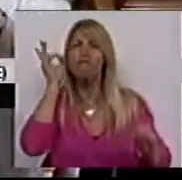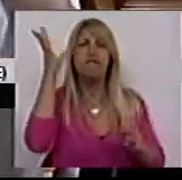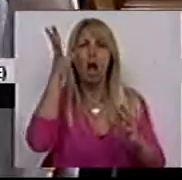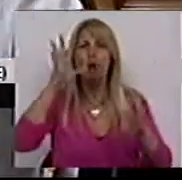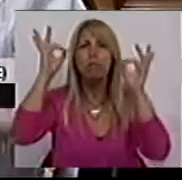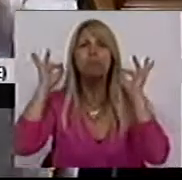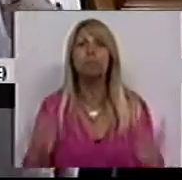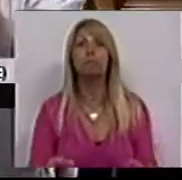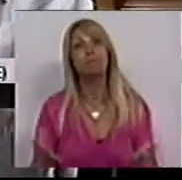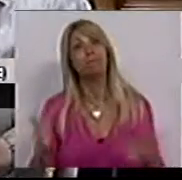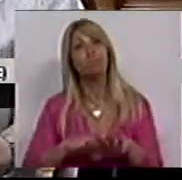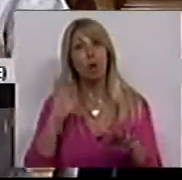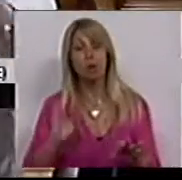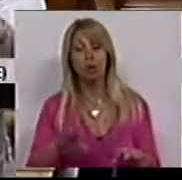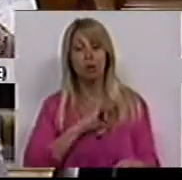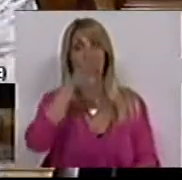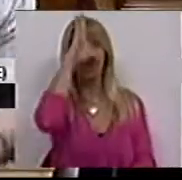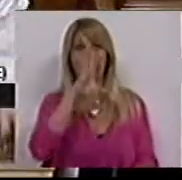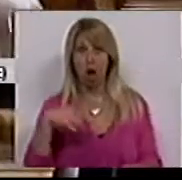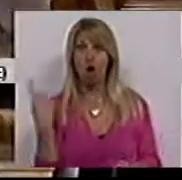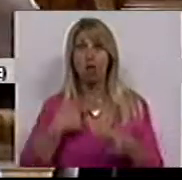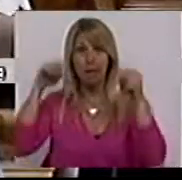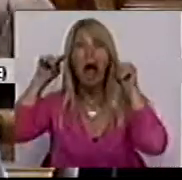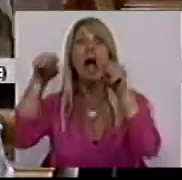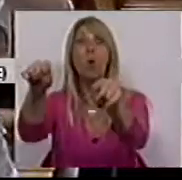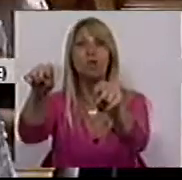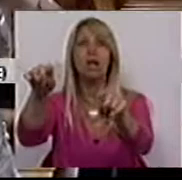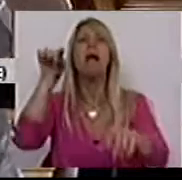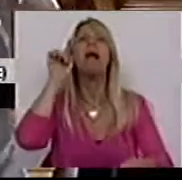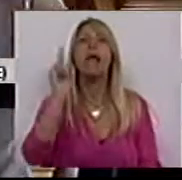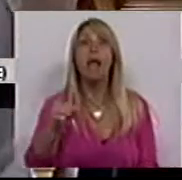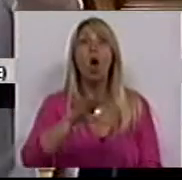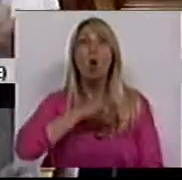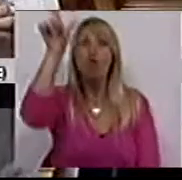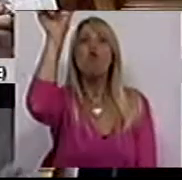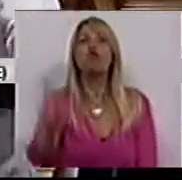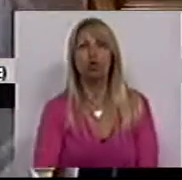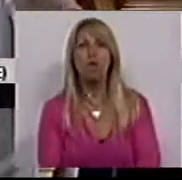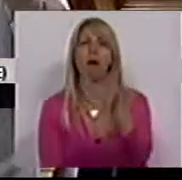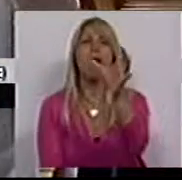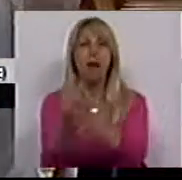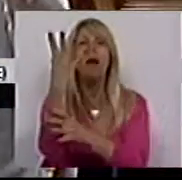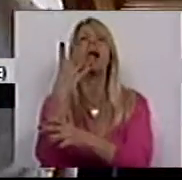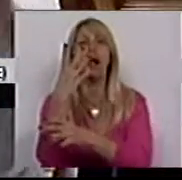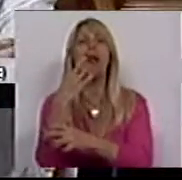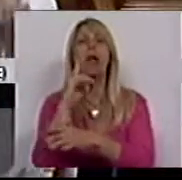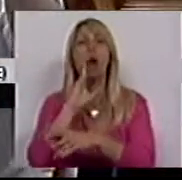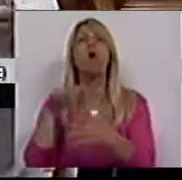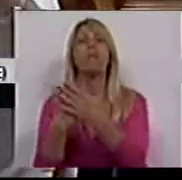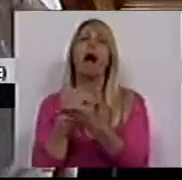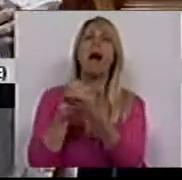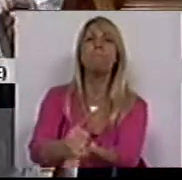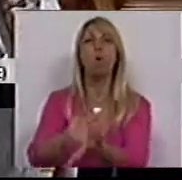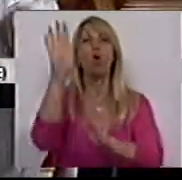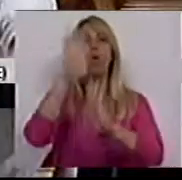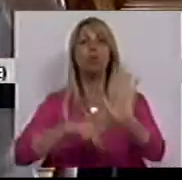Ministro, a nossa acusação é esta. Os senhores fomentam a precariedade. Esta é a acusação que